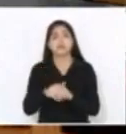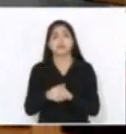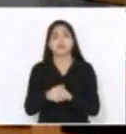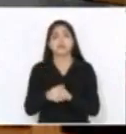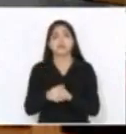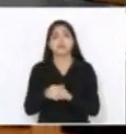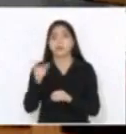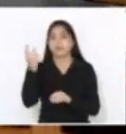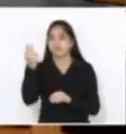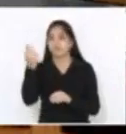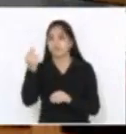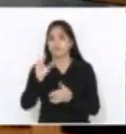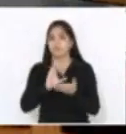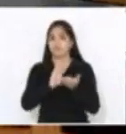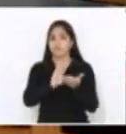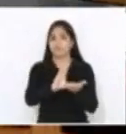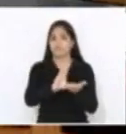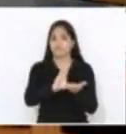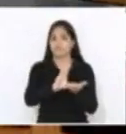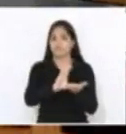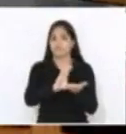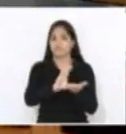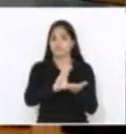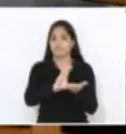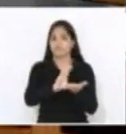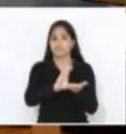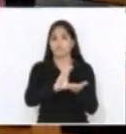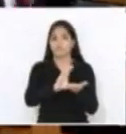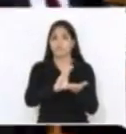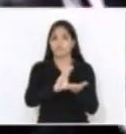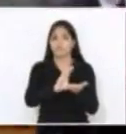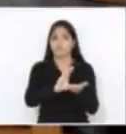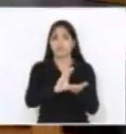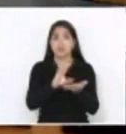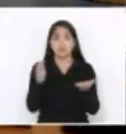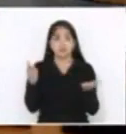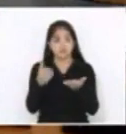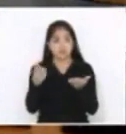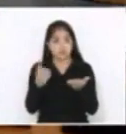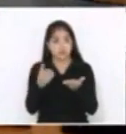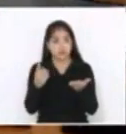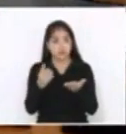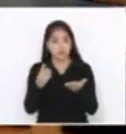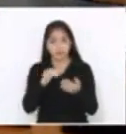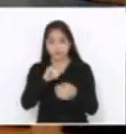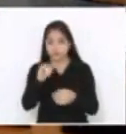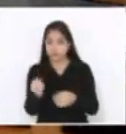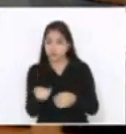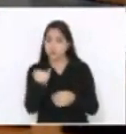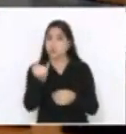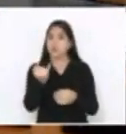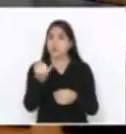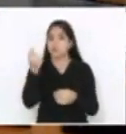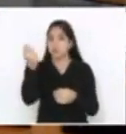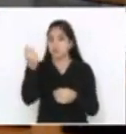financiamentos. E se nós não aproveitarmos este financiamento, não sei quando,